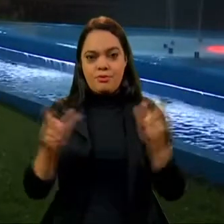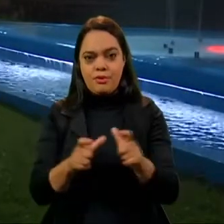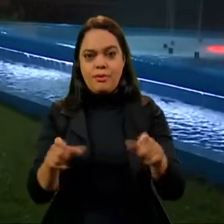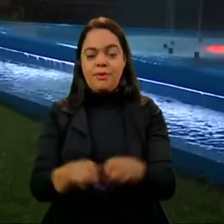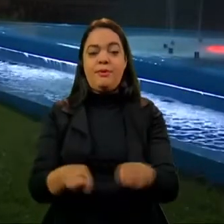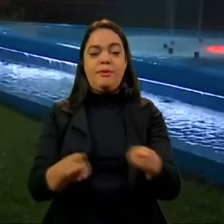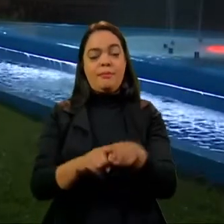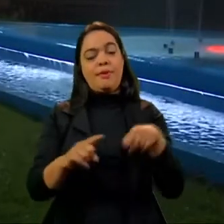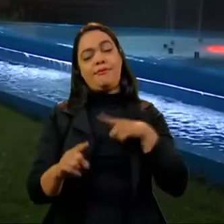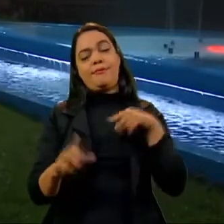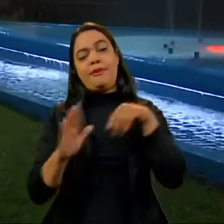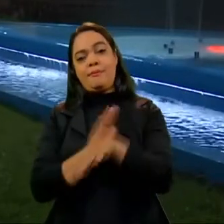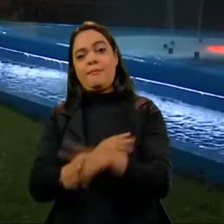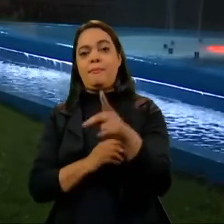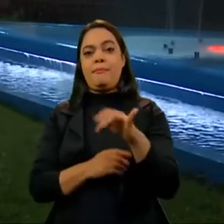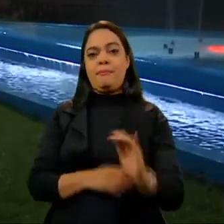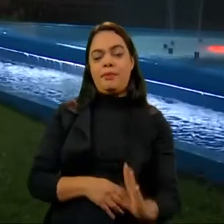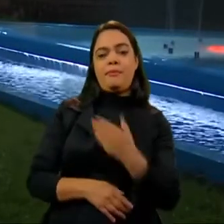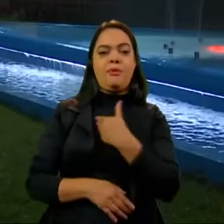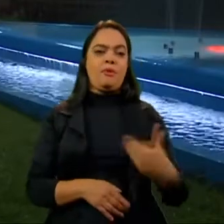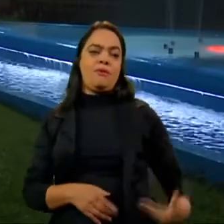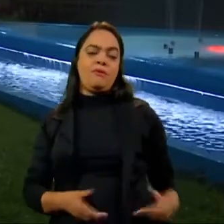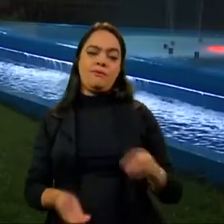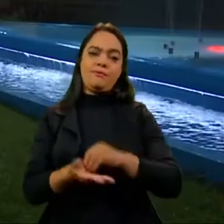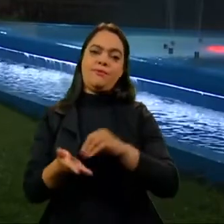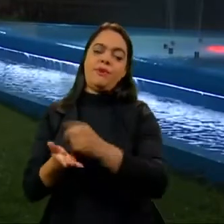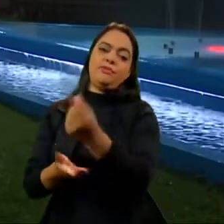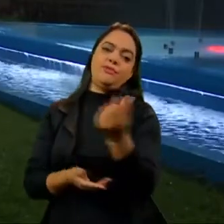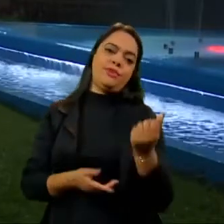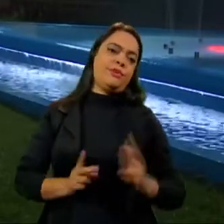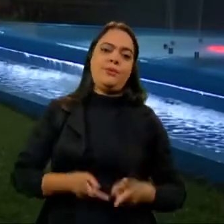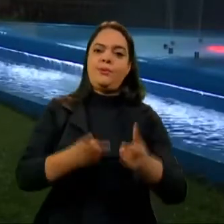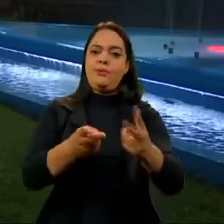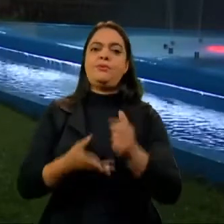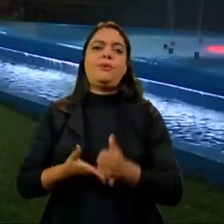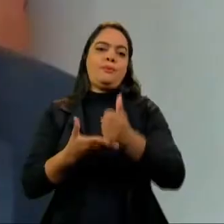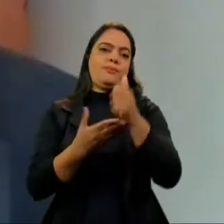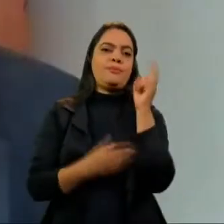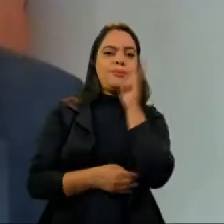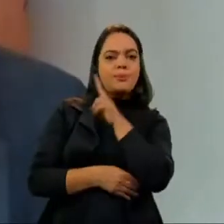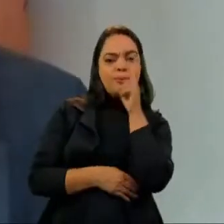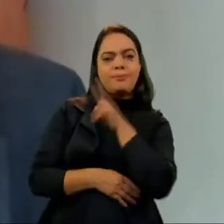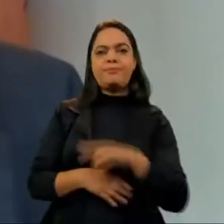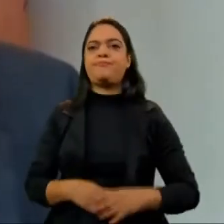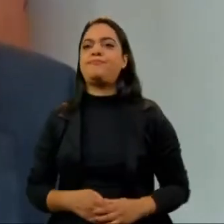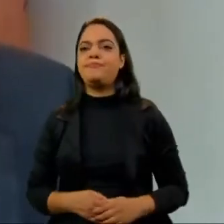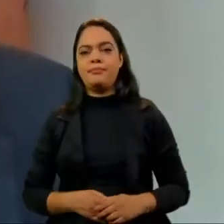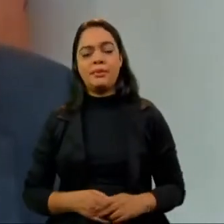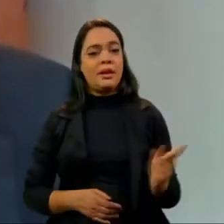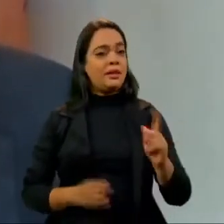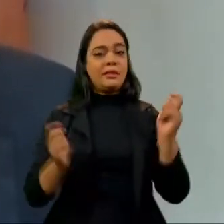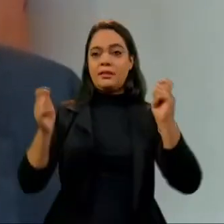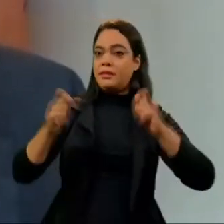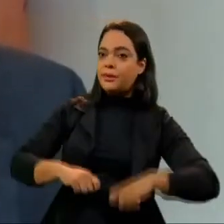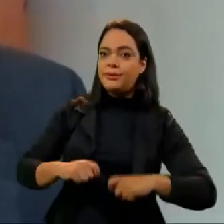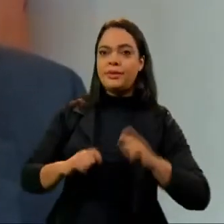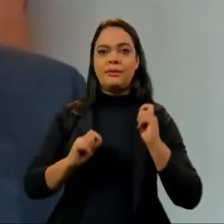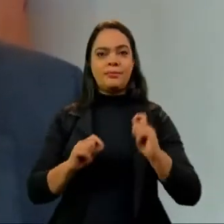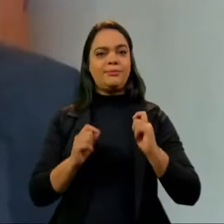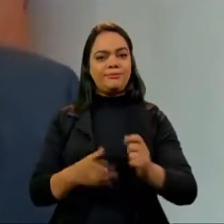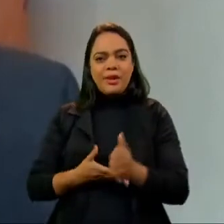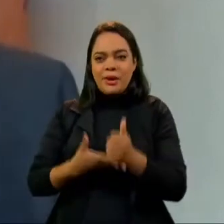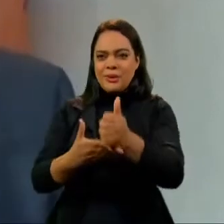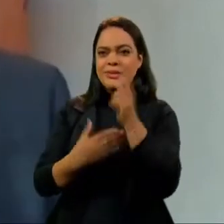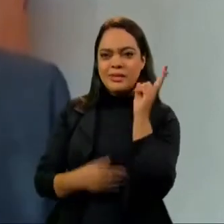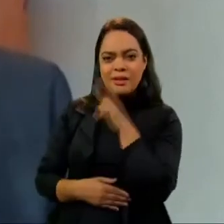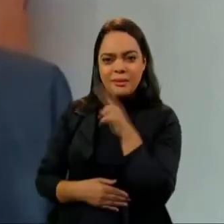governo ainda precisa conseguir dinheiro para dar continuidade ao auxílio emergencial. Não dá para fazer o auxílio emergencial